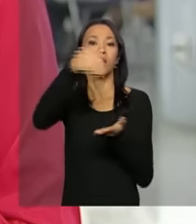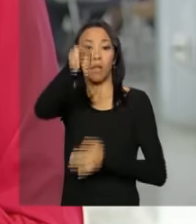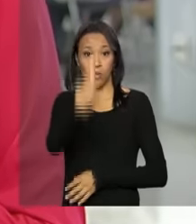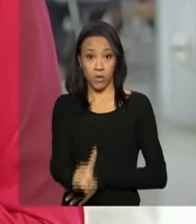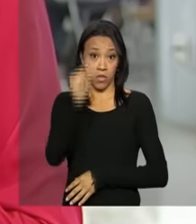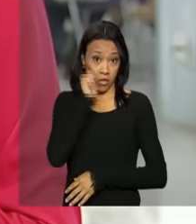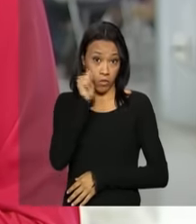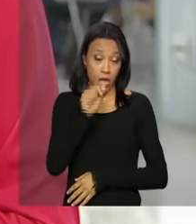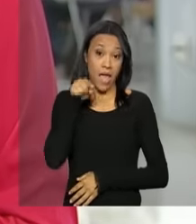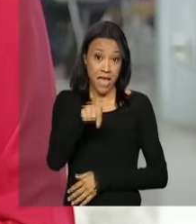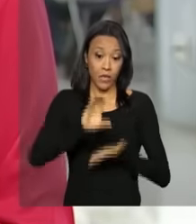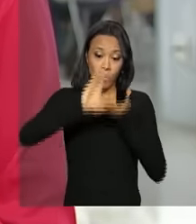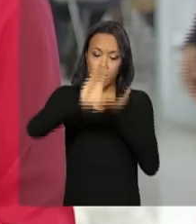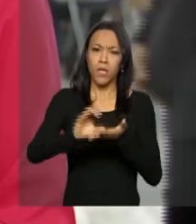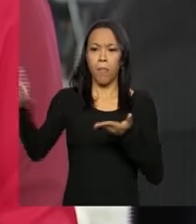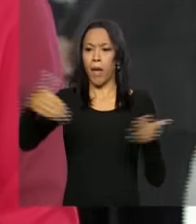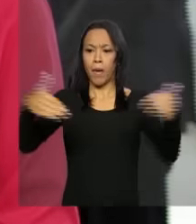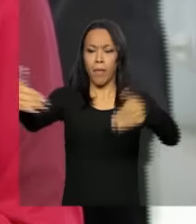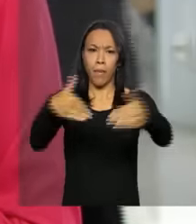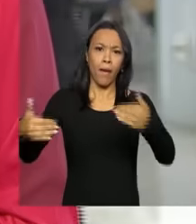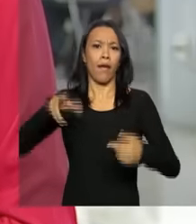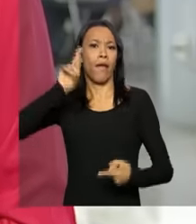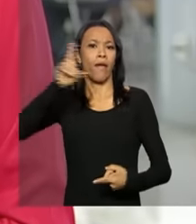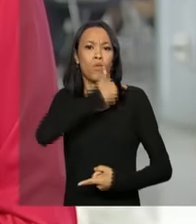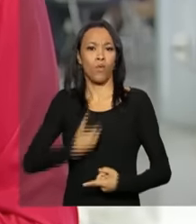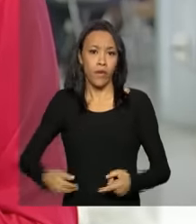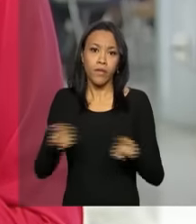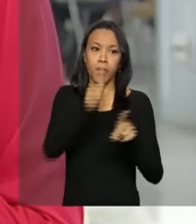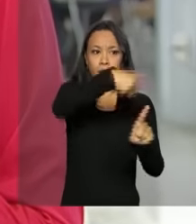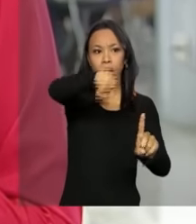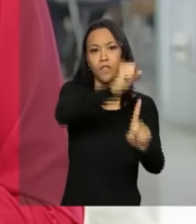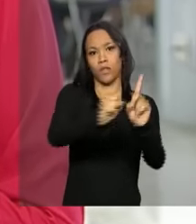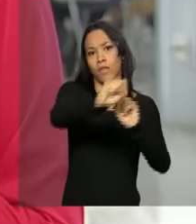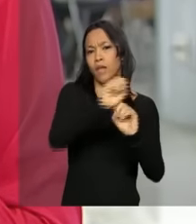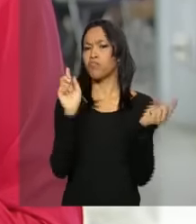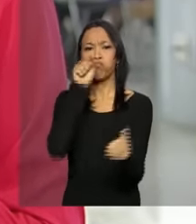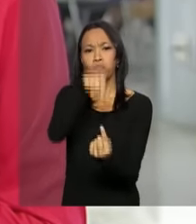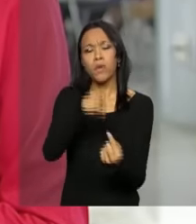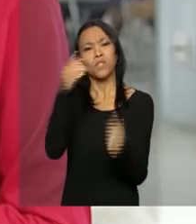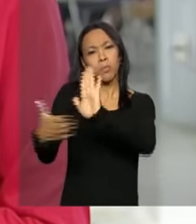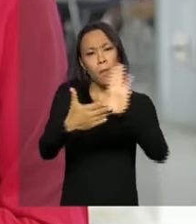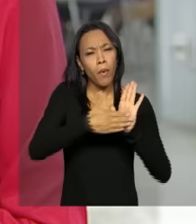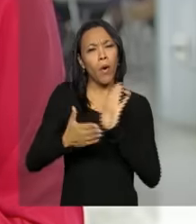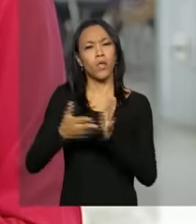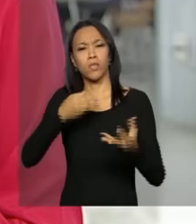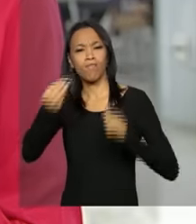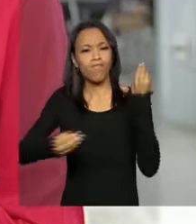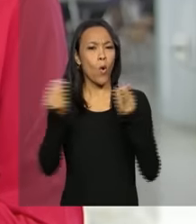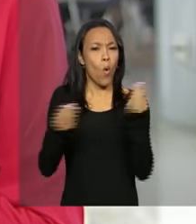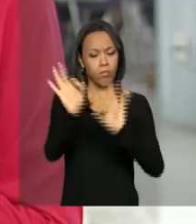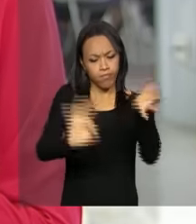da Mulher. Conselho que conta com representantes do governo e da sociedade civil para discutir e propor políticas públicas